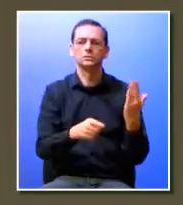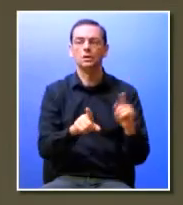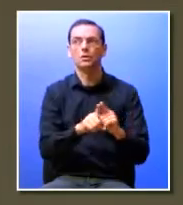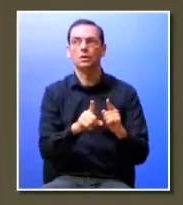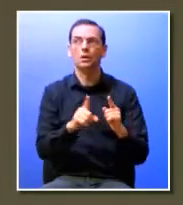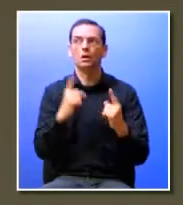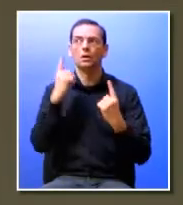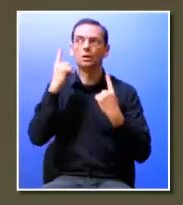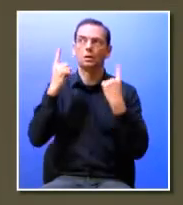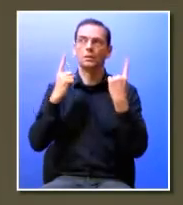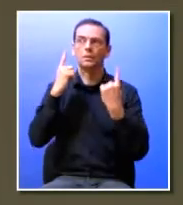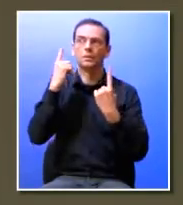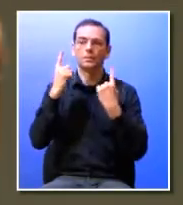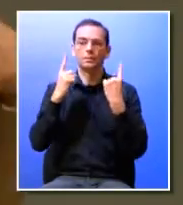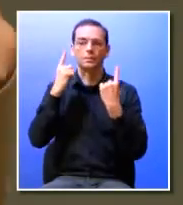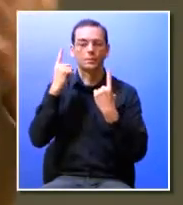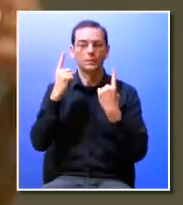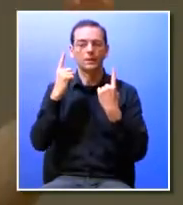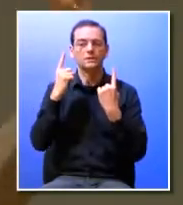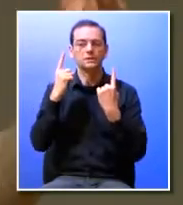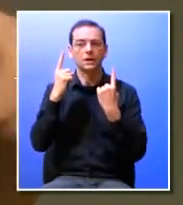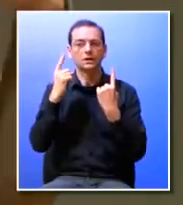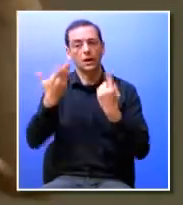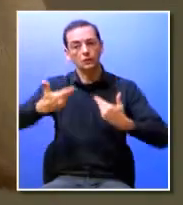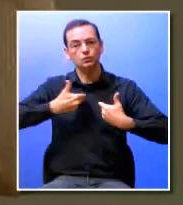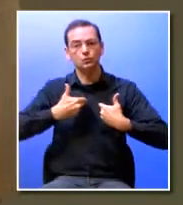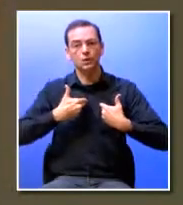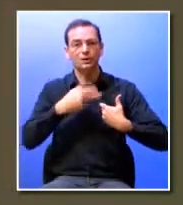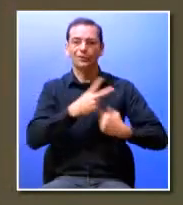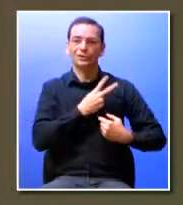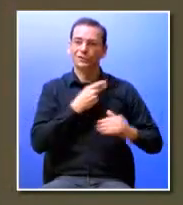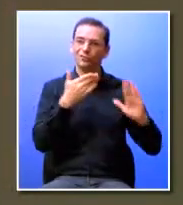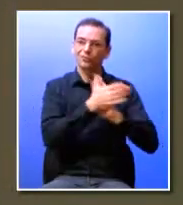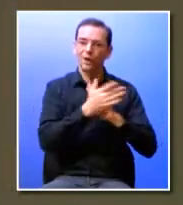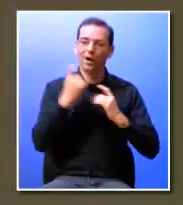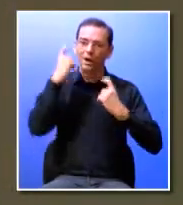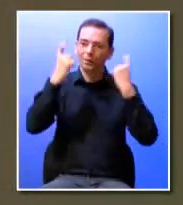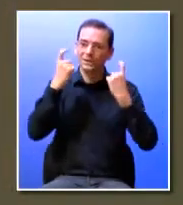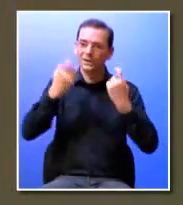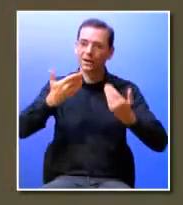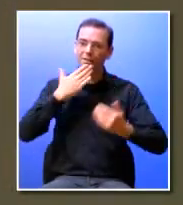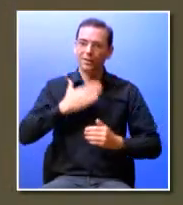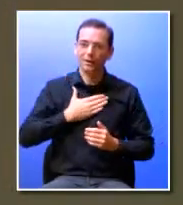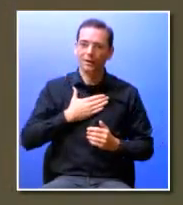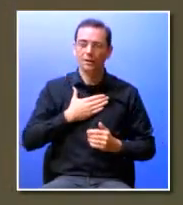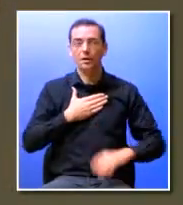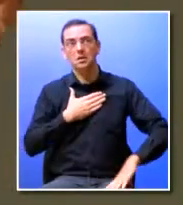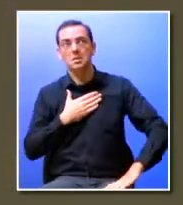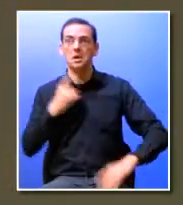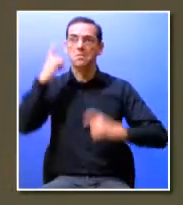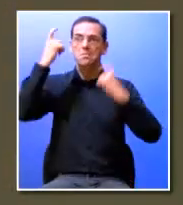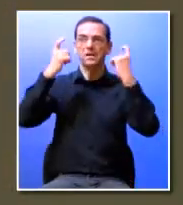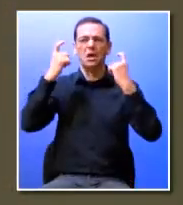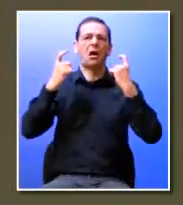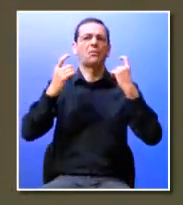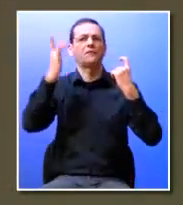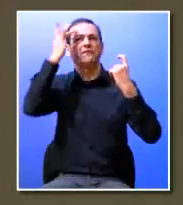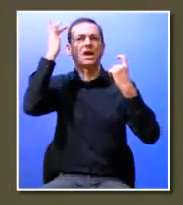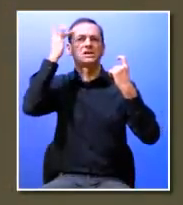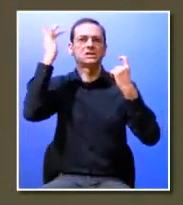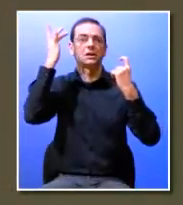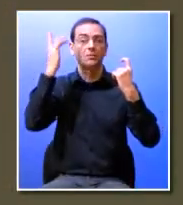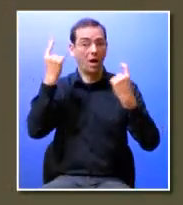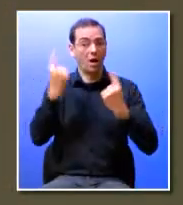pensar isto hoje em dia é dito com uma certa relativização como se aprender a pensar fosse uma coisa banal não é? tomar a todos